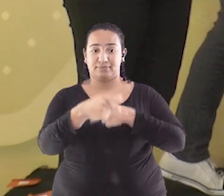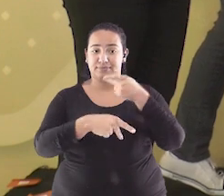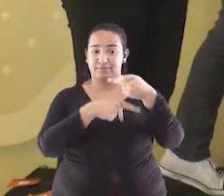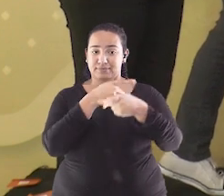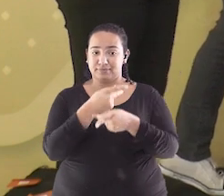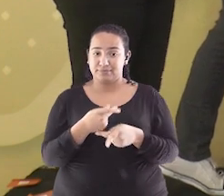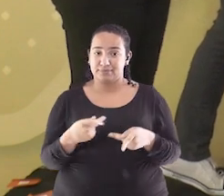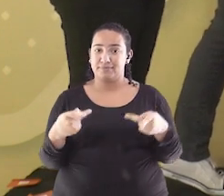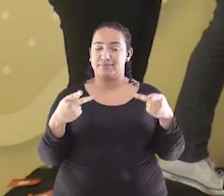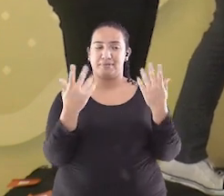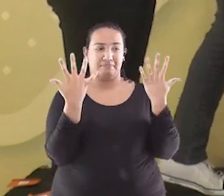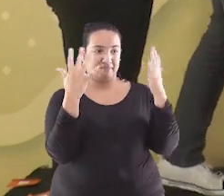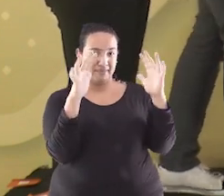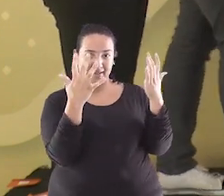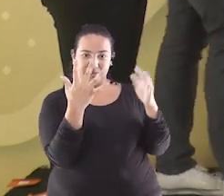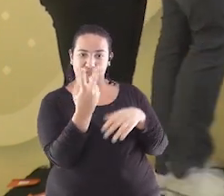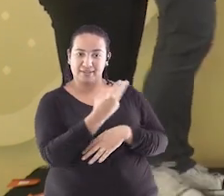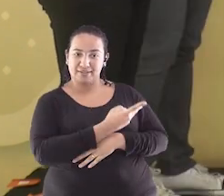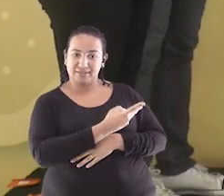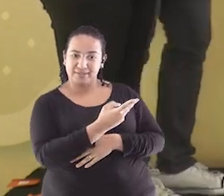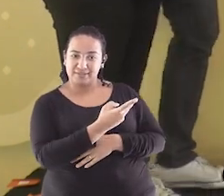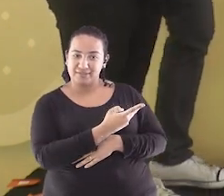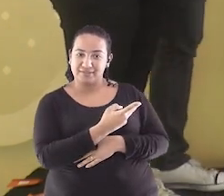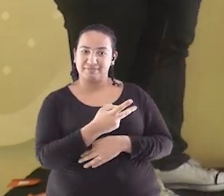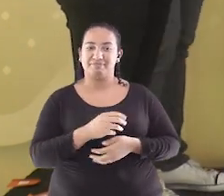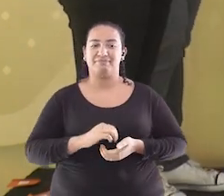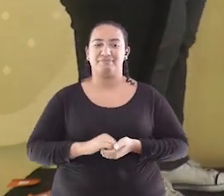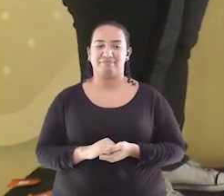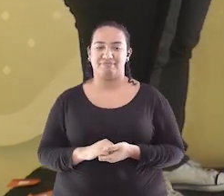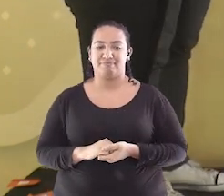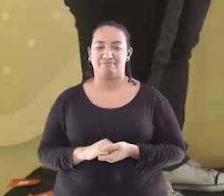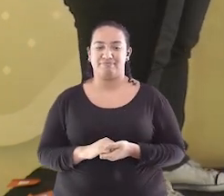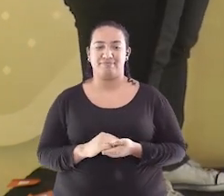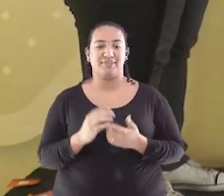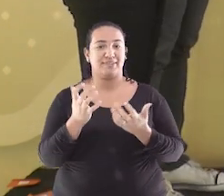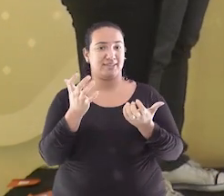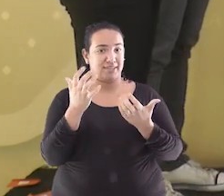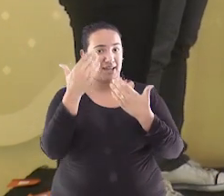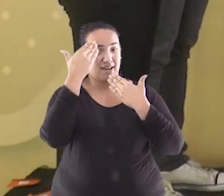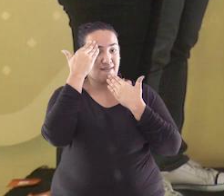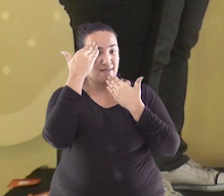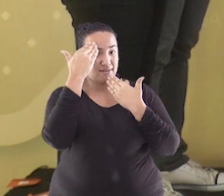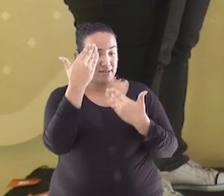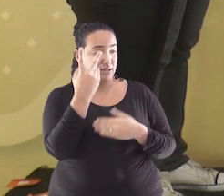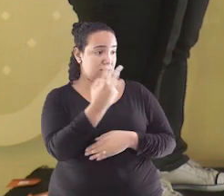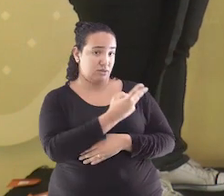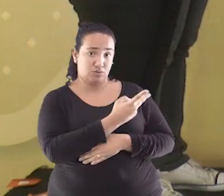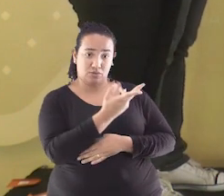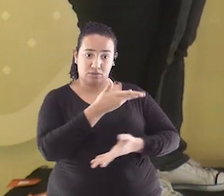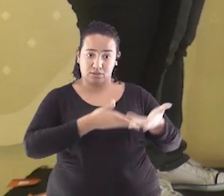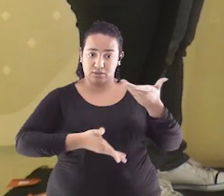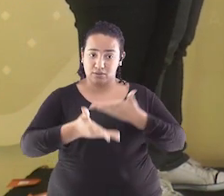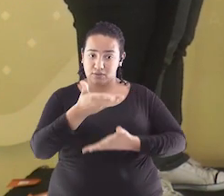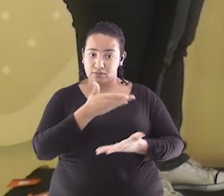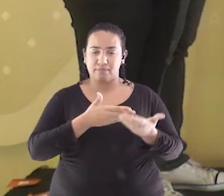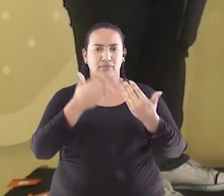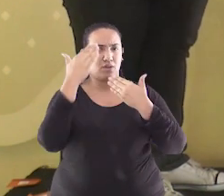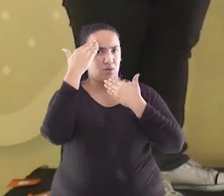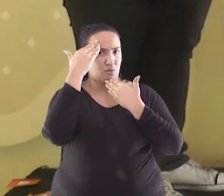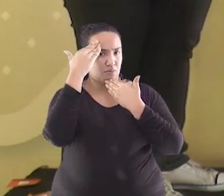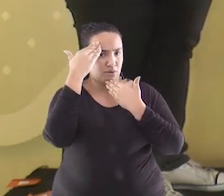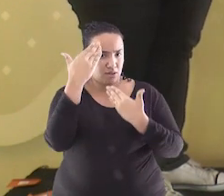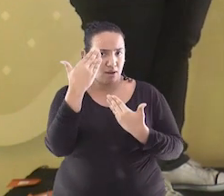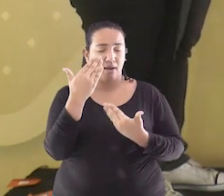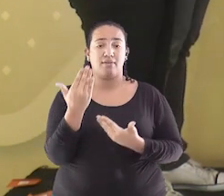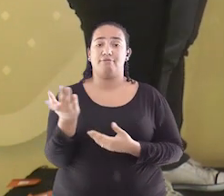Parabéns para as duas Obrigada Gostaria de agradecer a participação de vocês Muito obrigada pela participação E